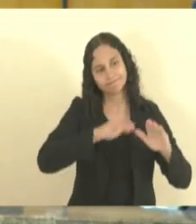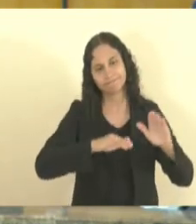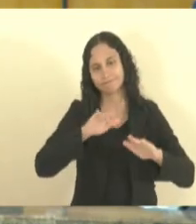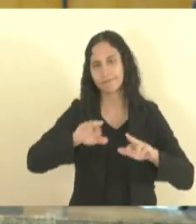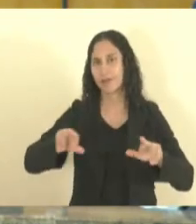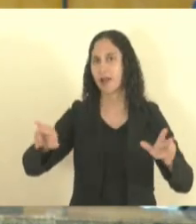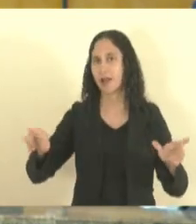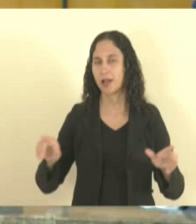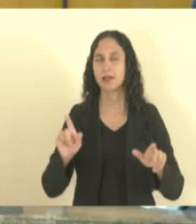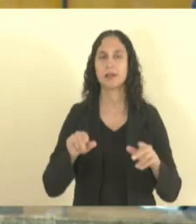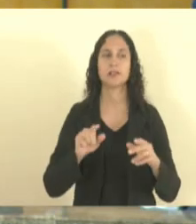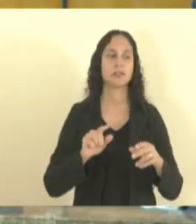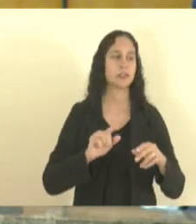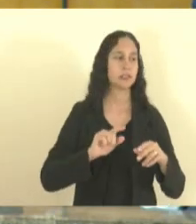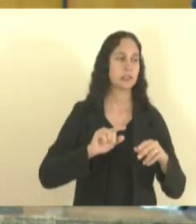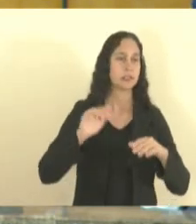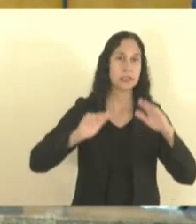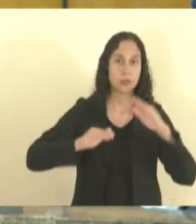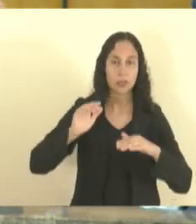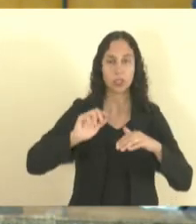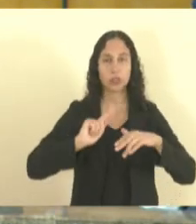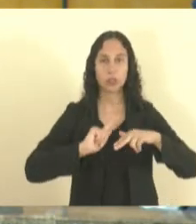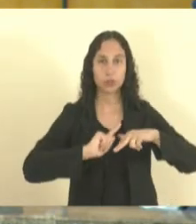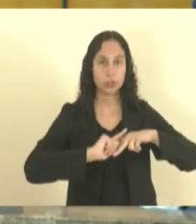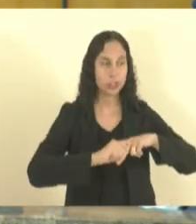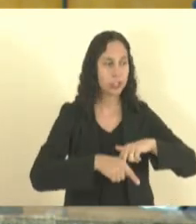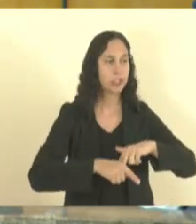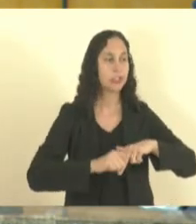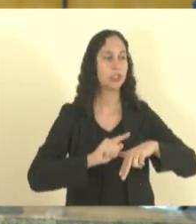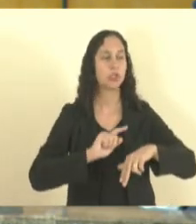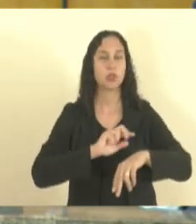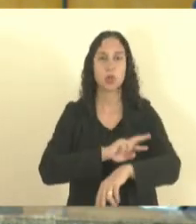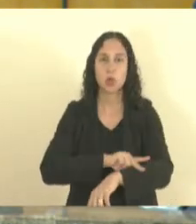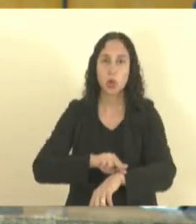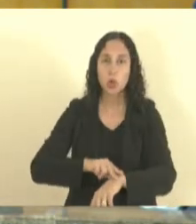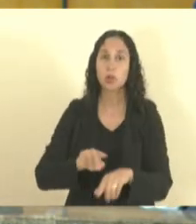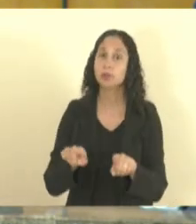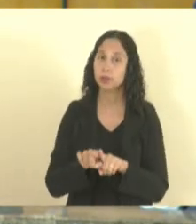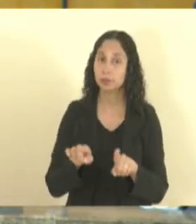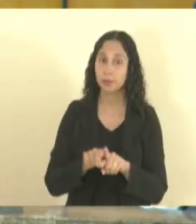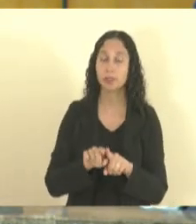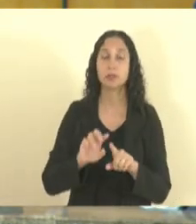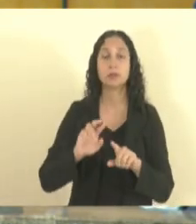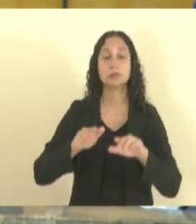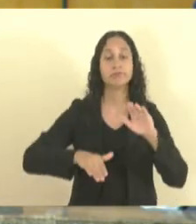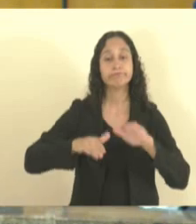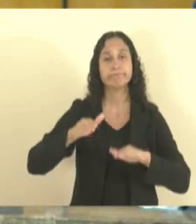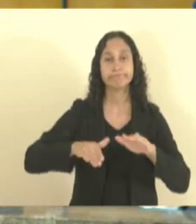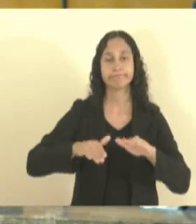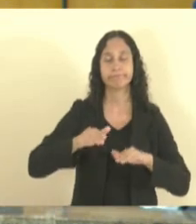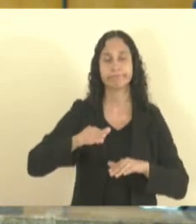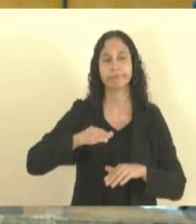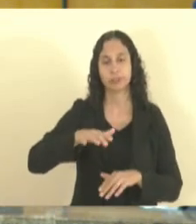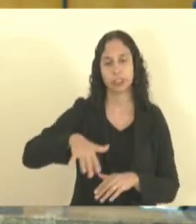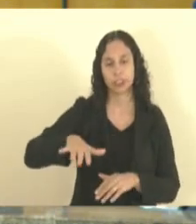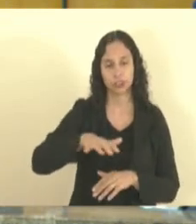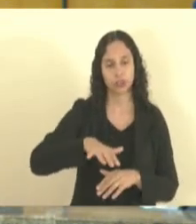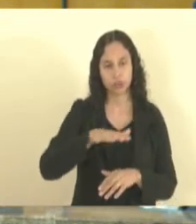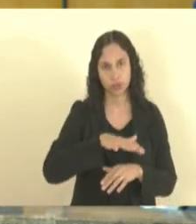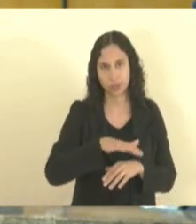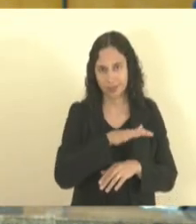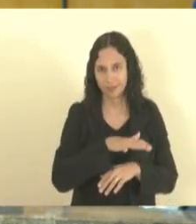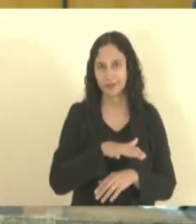a desigualdade de gênero a desigualdade de cor mas também na desigualdade regional nós temos uma concentração